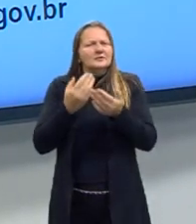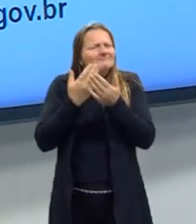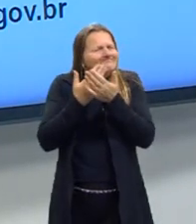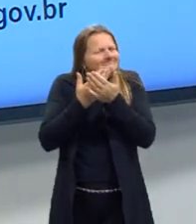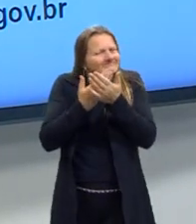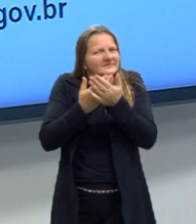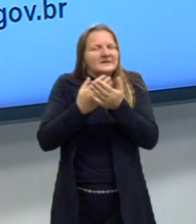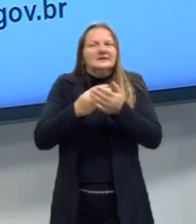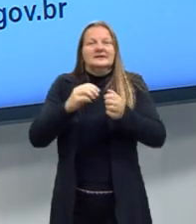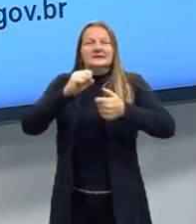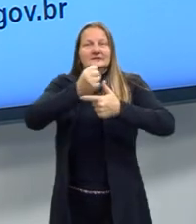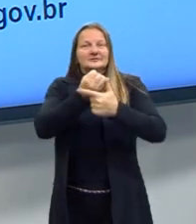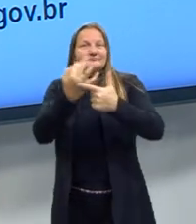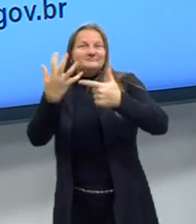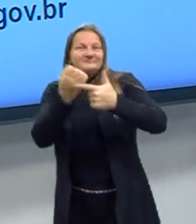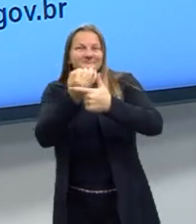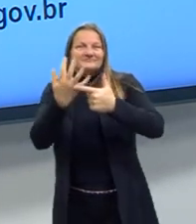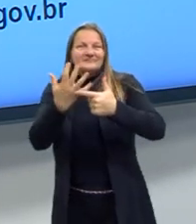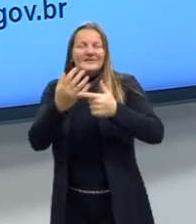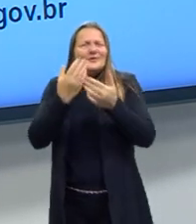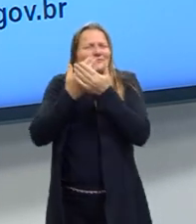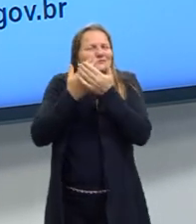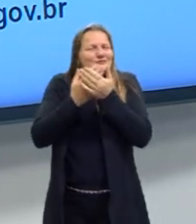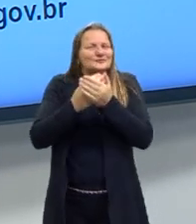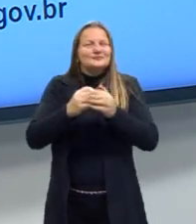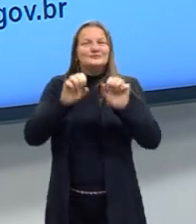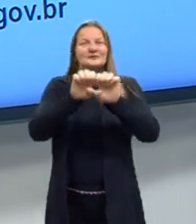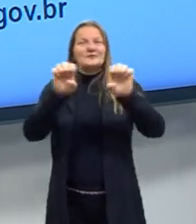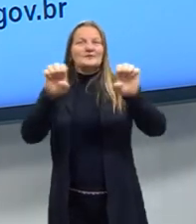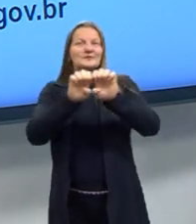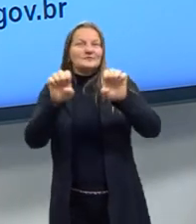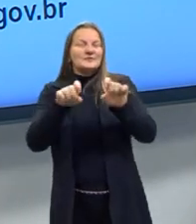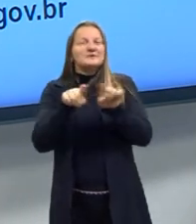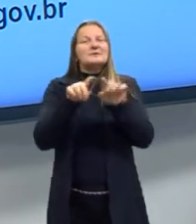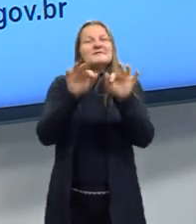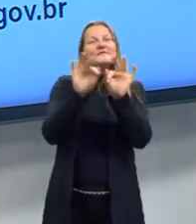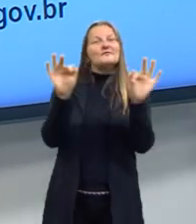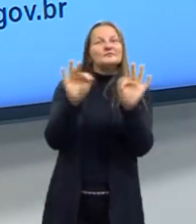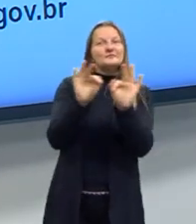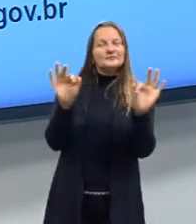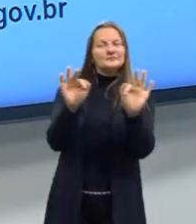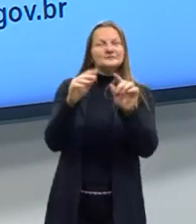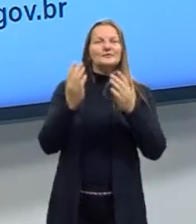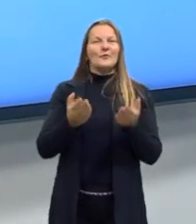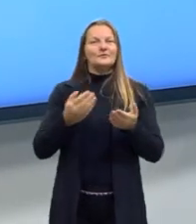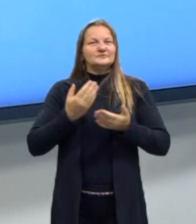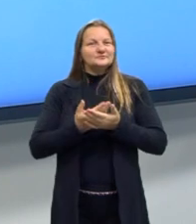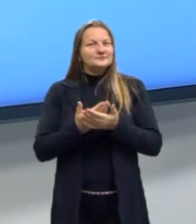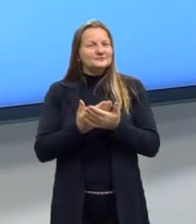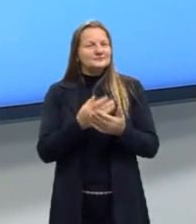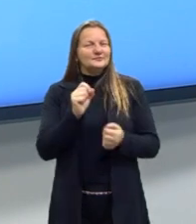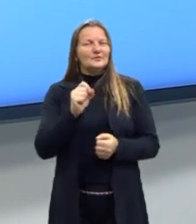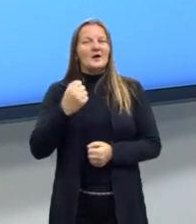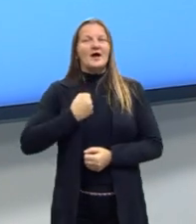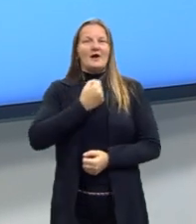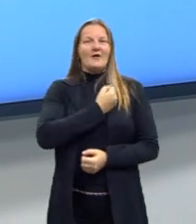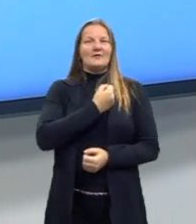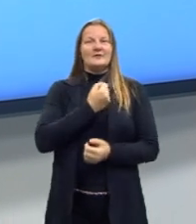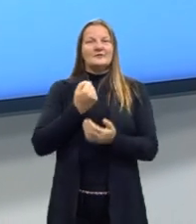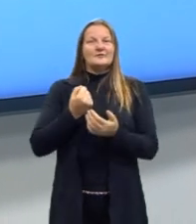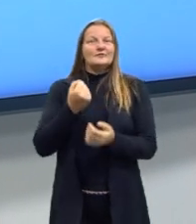estudos algébricos, o estudo das equações e das funções. Hoje nós vamos para a nossa aula